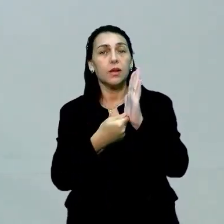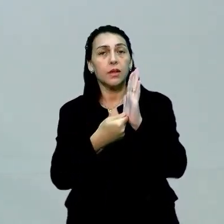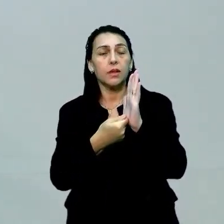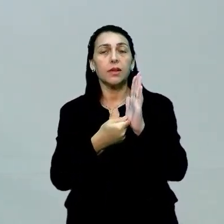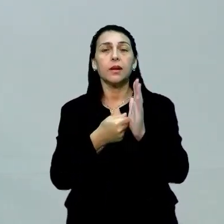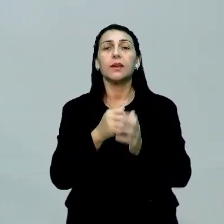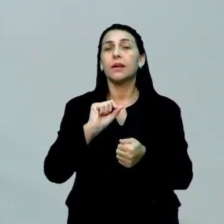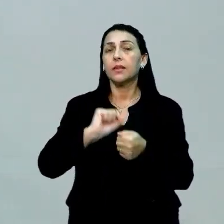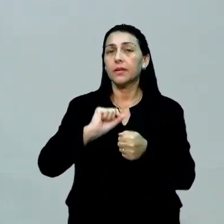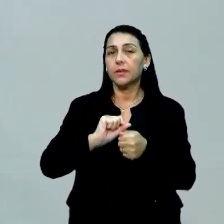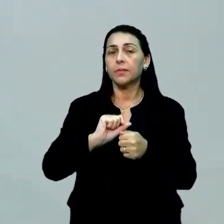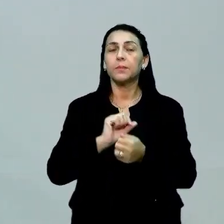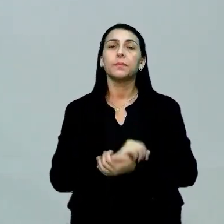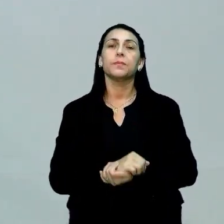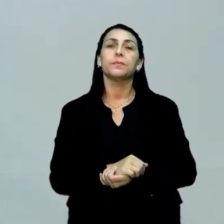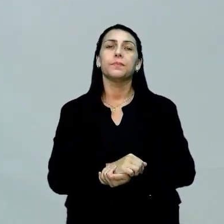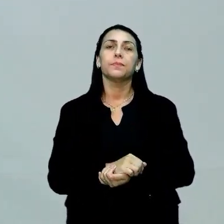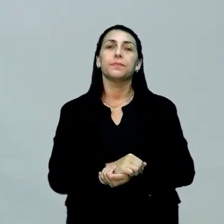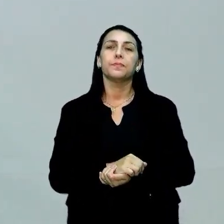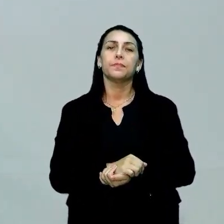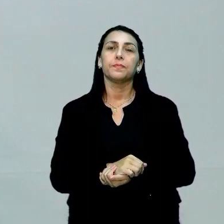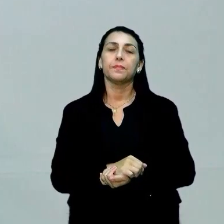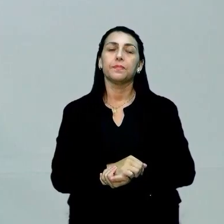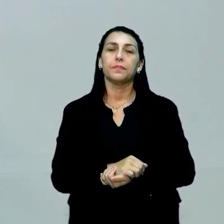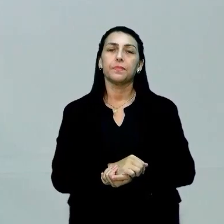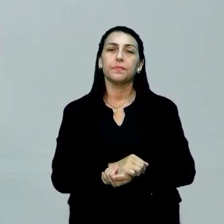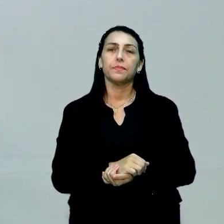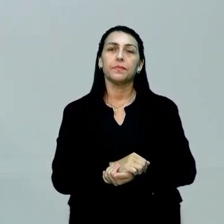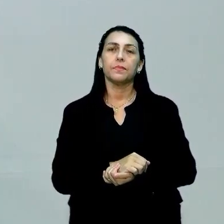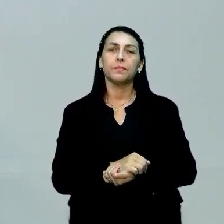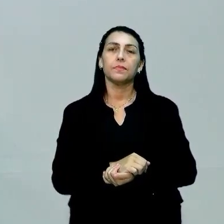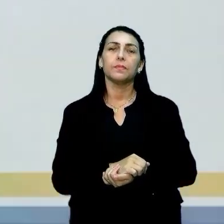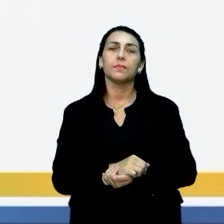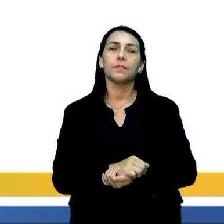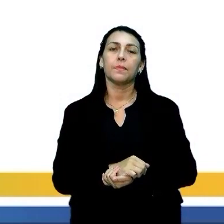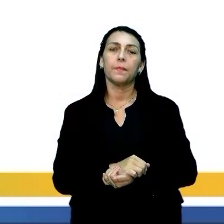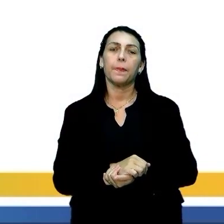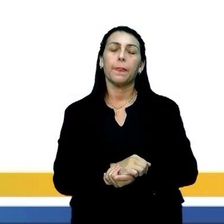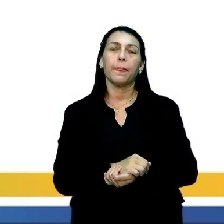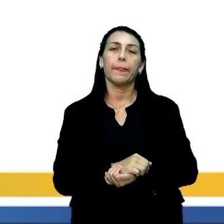iremos fazer a nossa redação do Enem. Ok? Vamos dar continuidade.